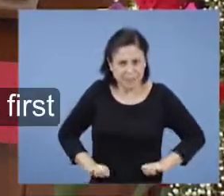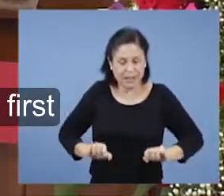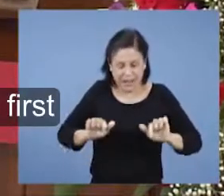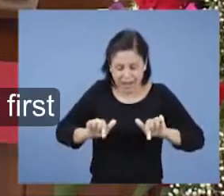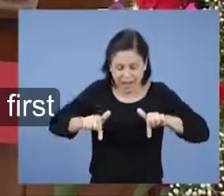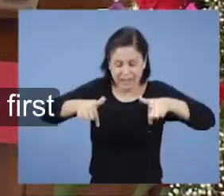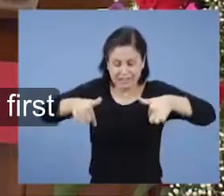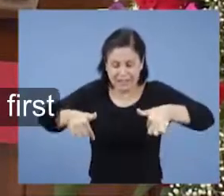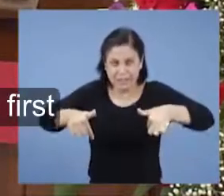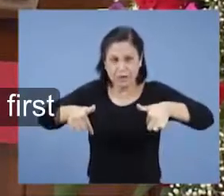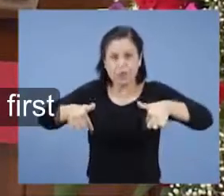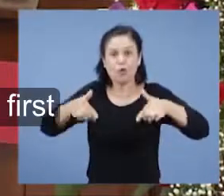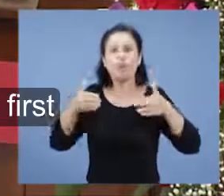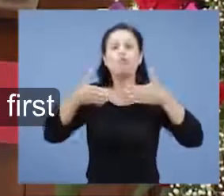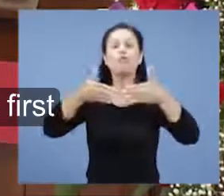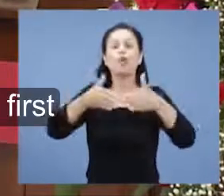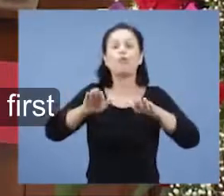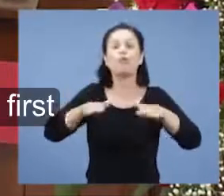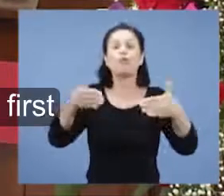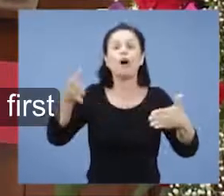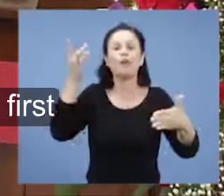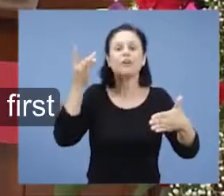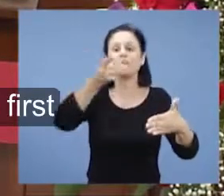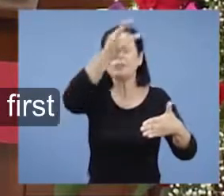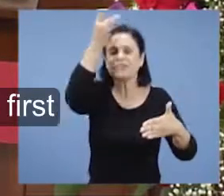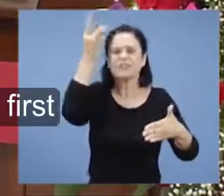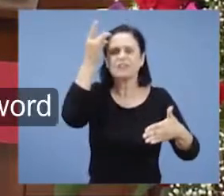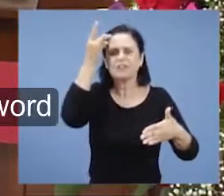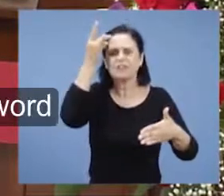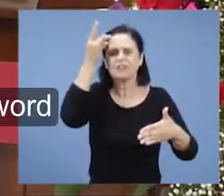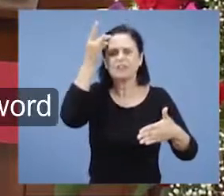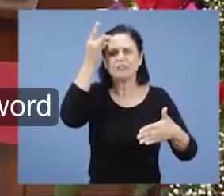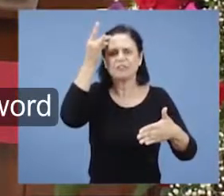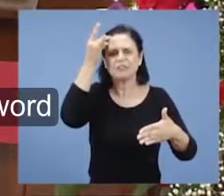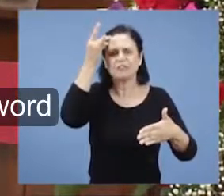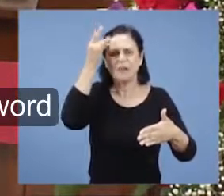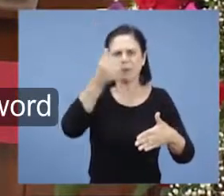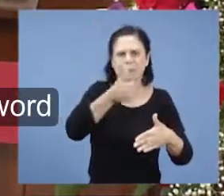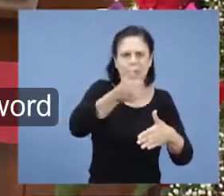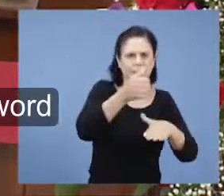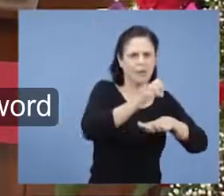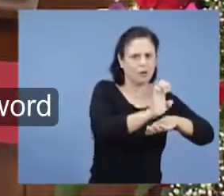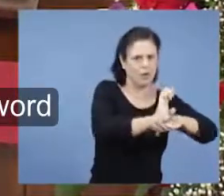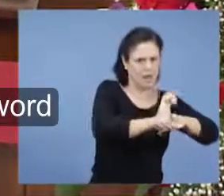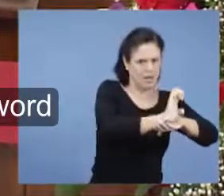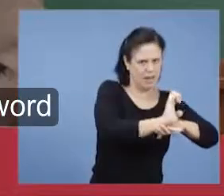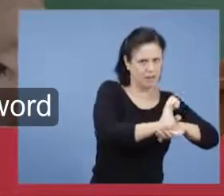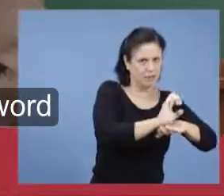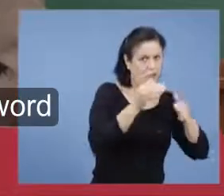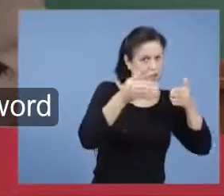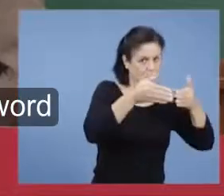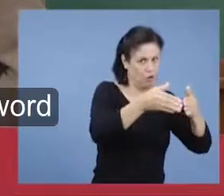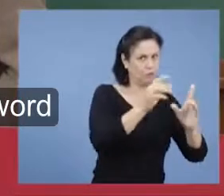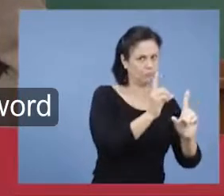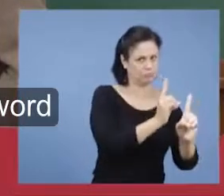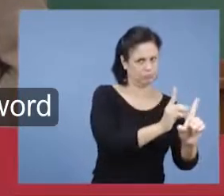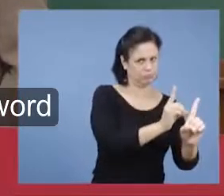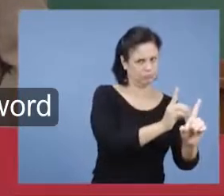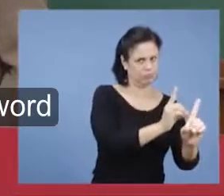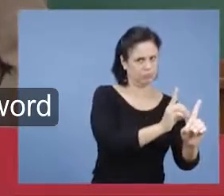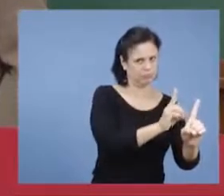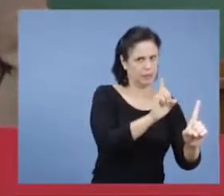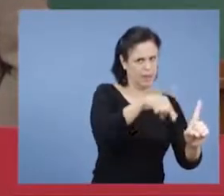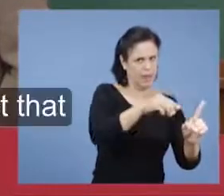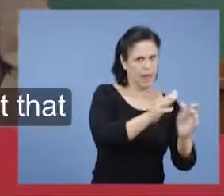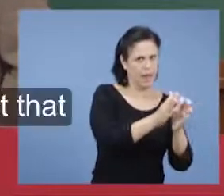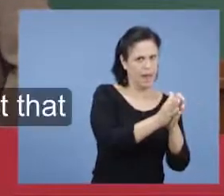é no sentido, no primeiro de Éfeso, é a doutrina, que é a